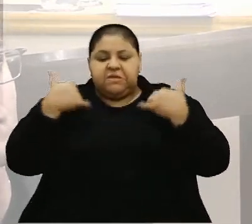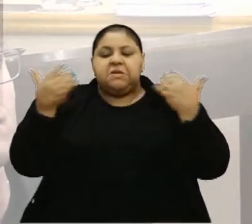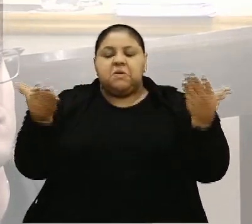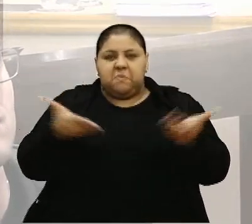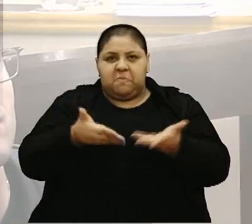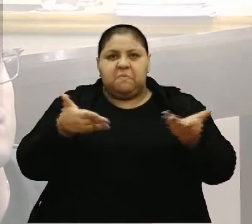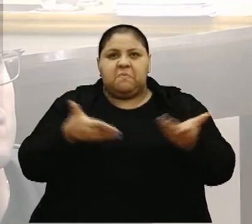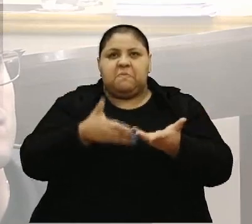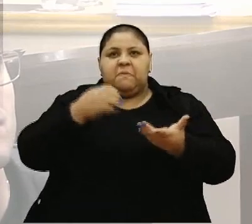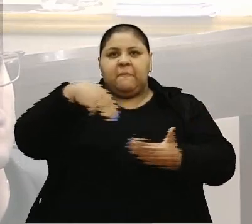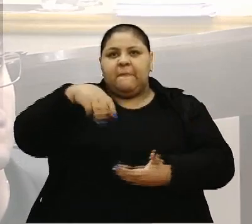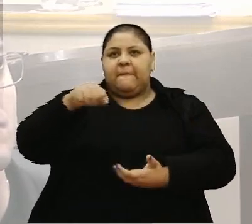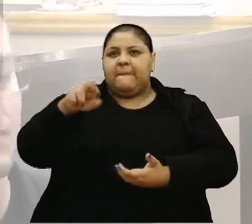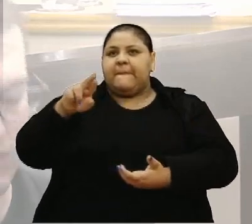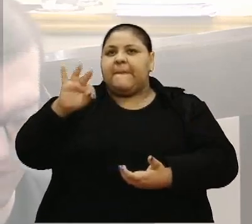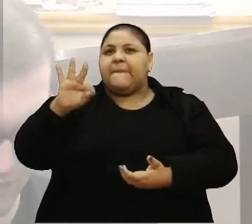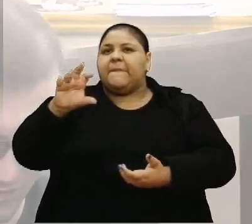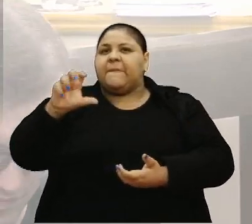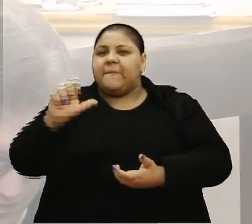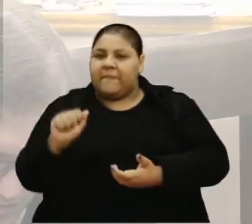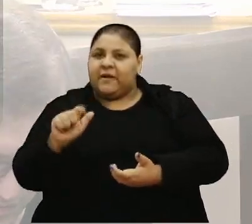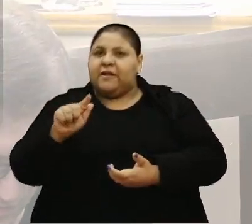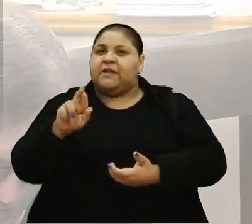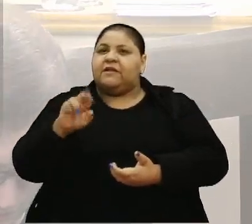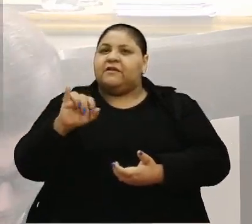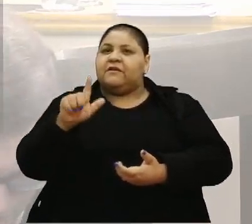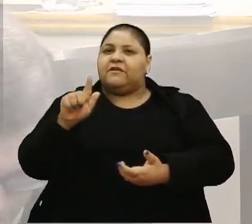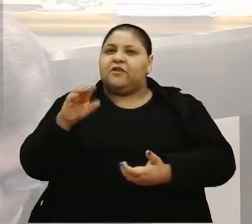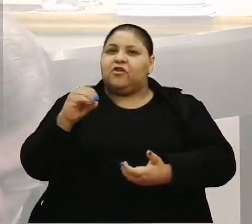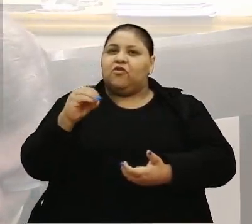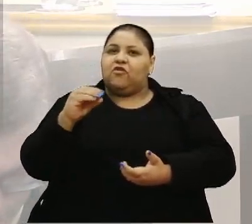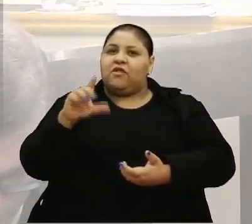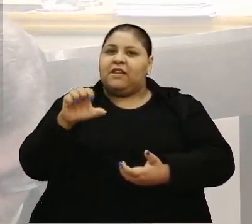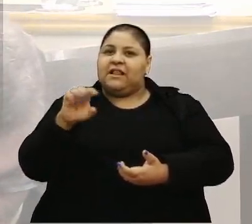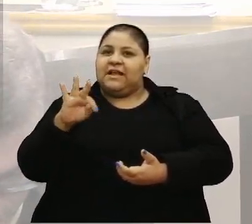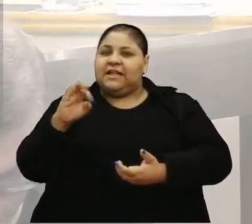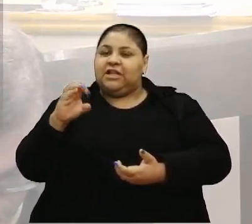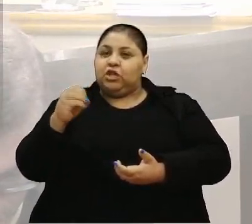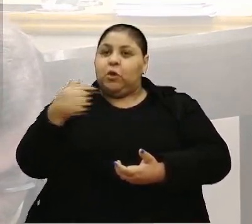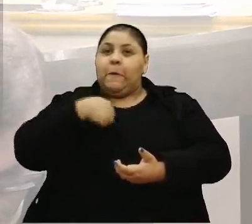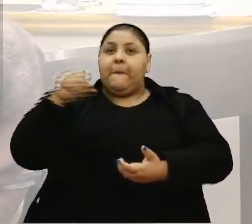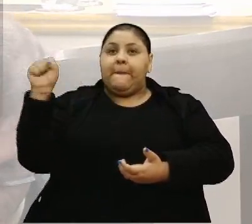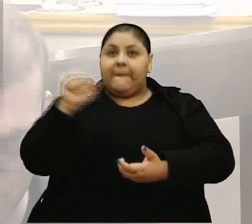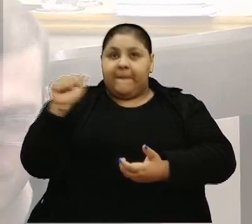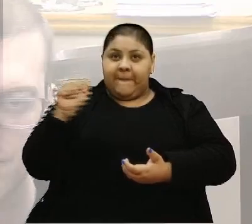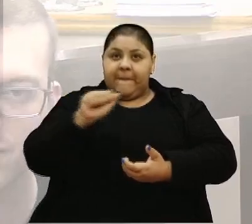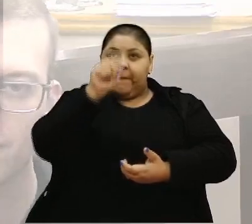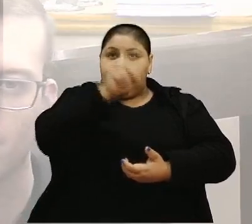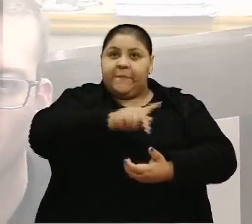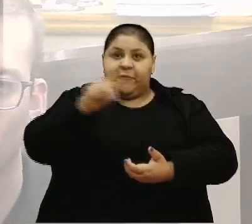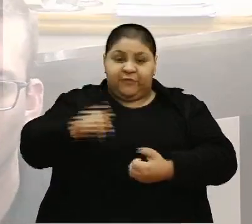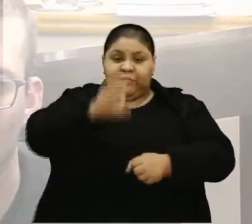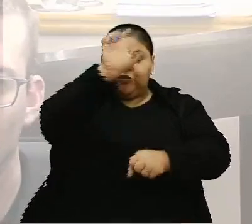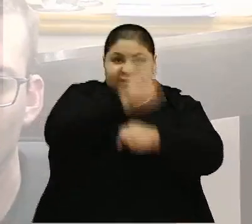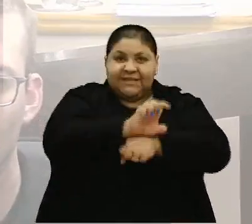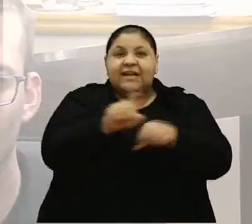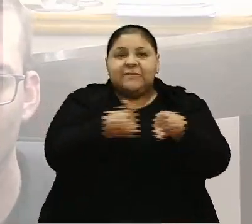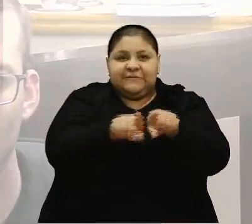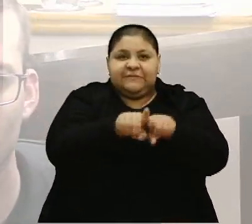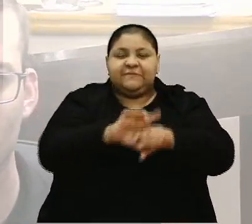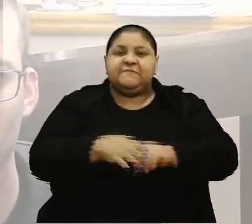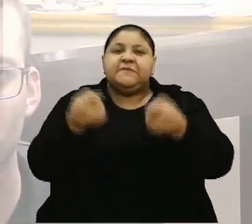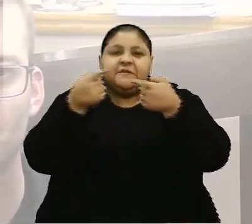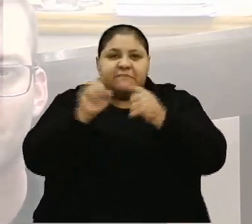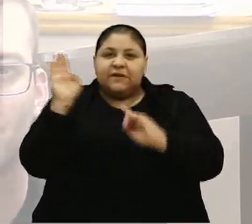A senhora Marta Michelon Grigoletto, minha sogra, professora da Rede Estadual, que está de aniversário hoje. Mas